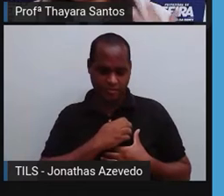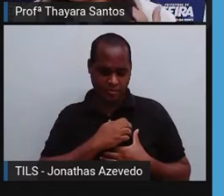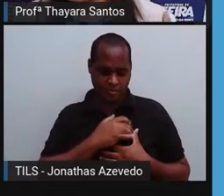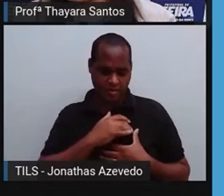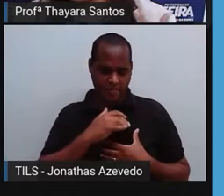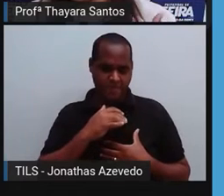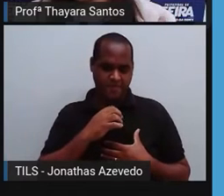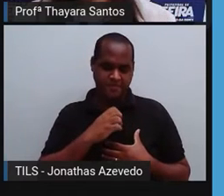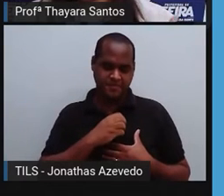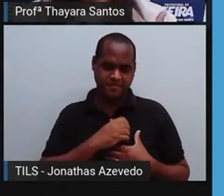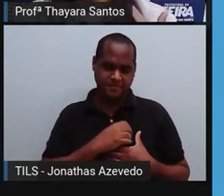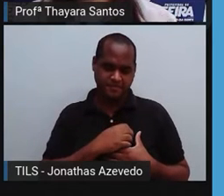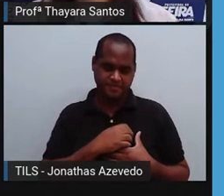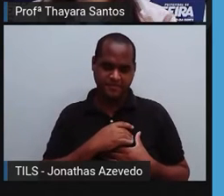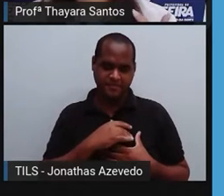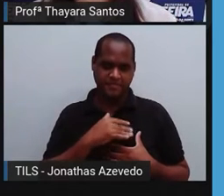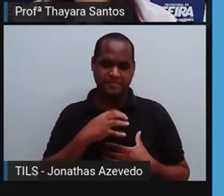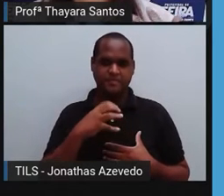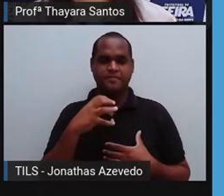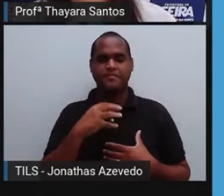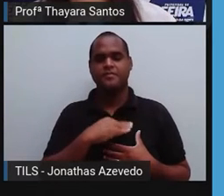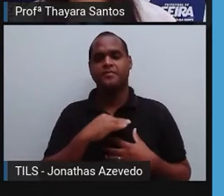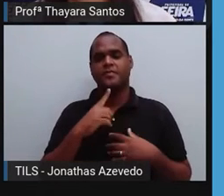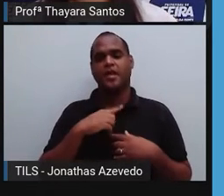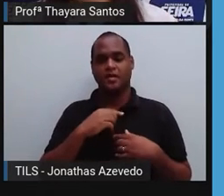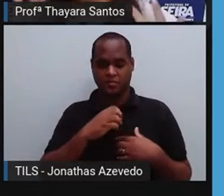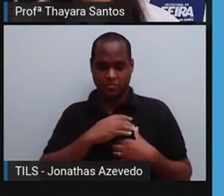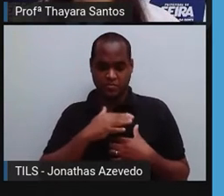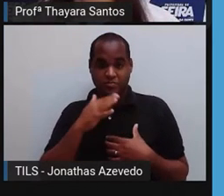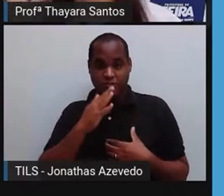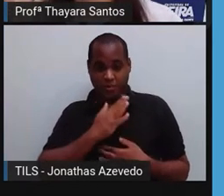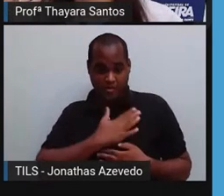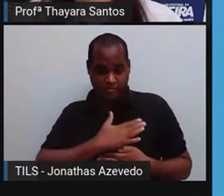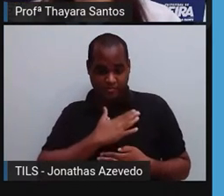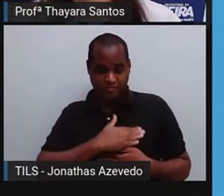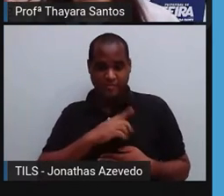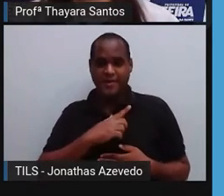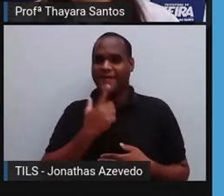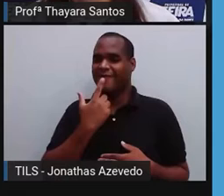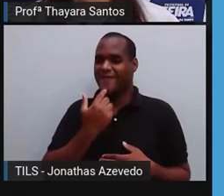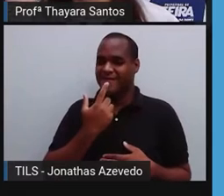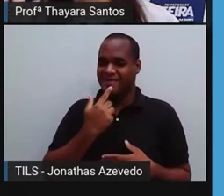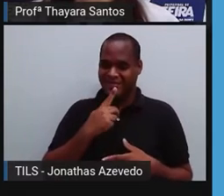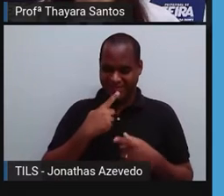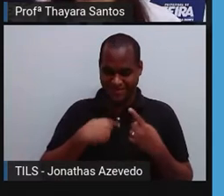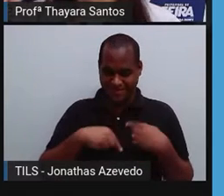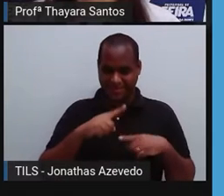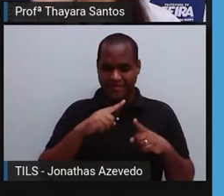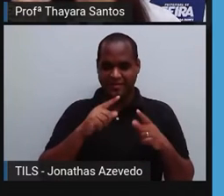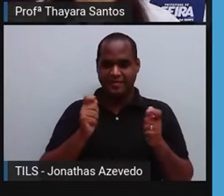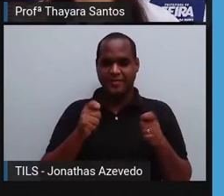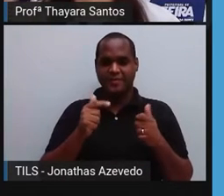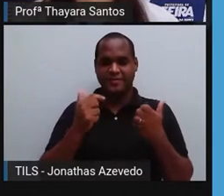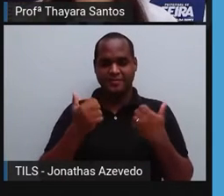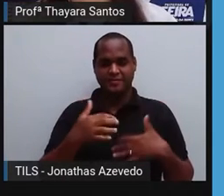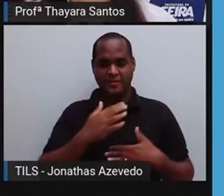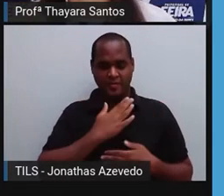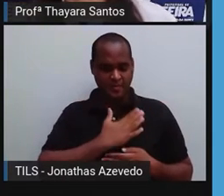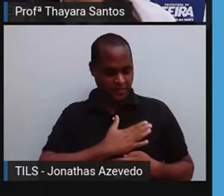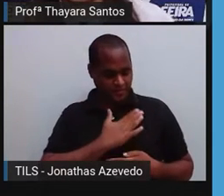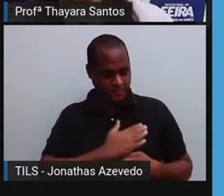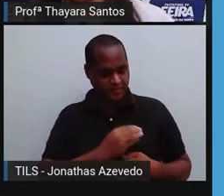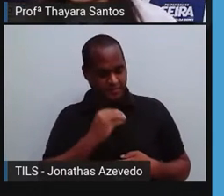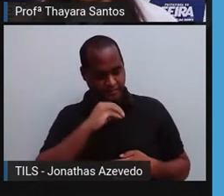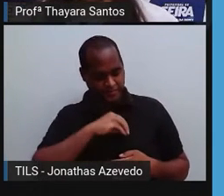contrair é quando o coração está bombeando. Bombeando o quê? O sangue. Porque o sangue fica dentro do coração, ele